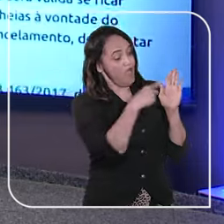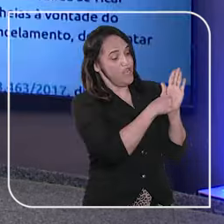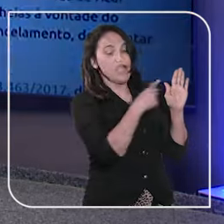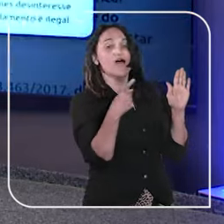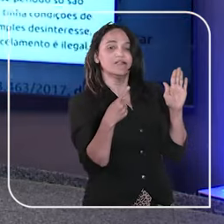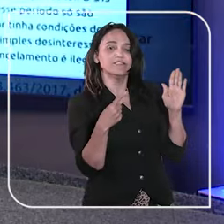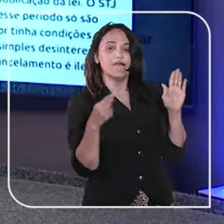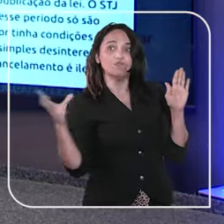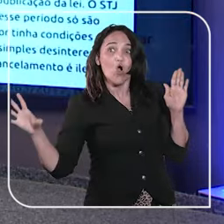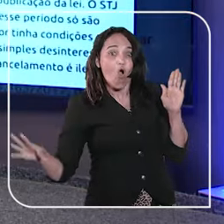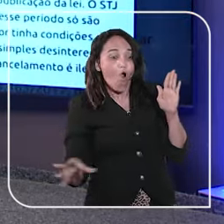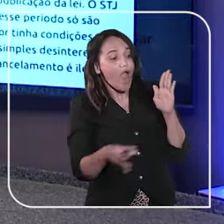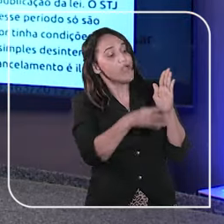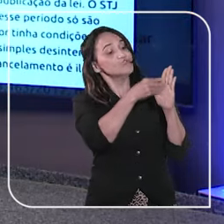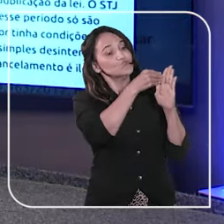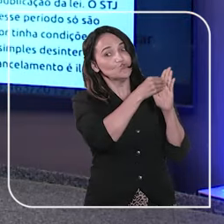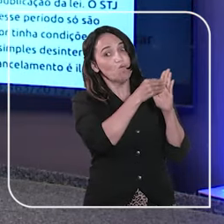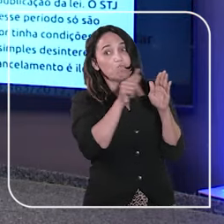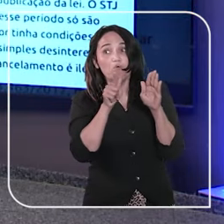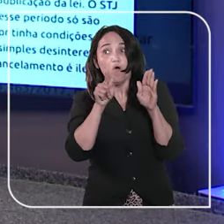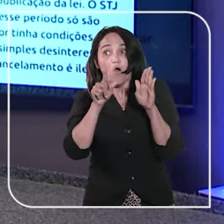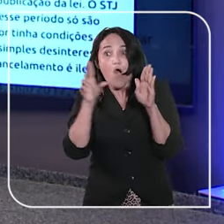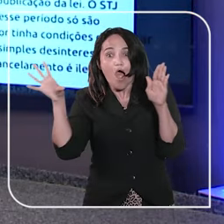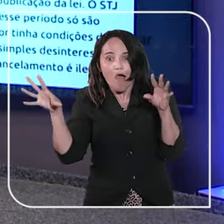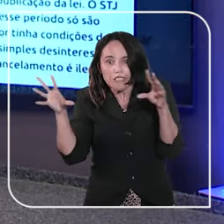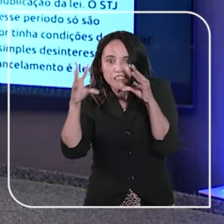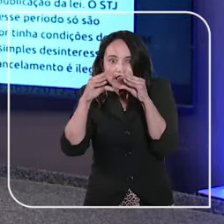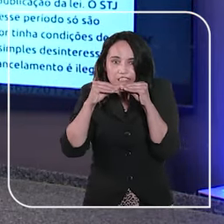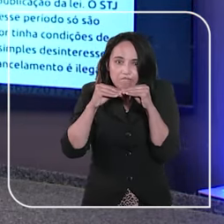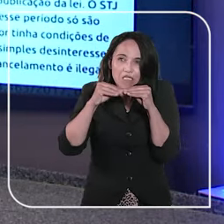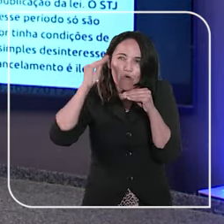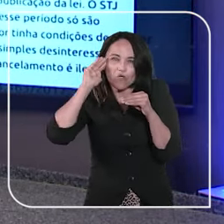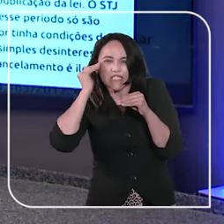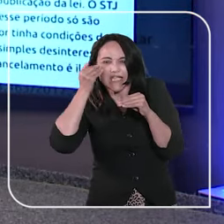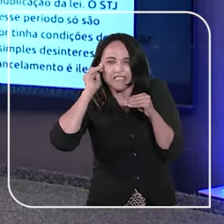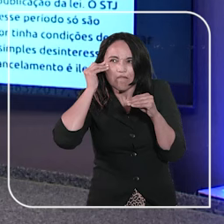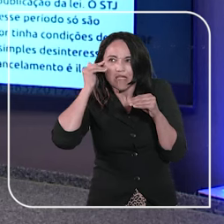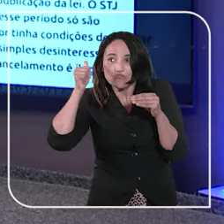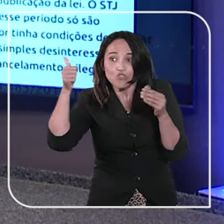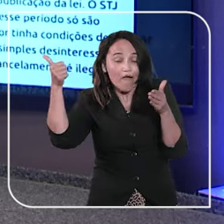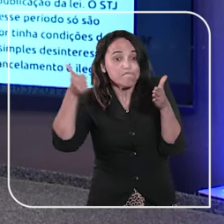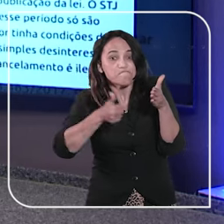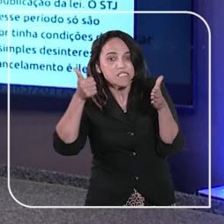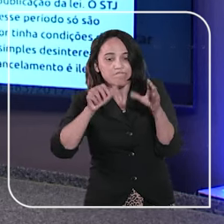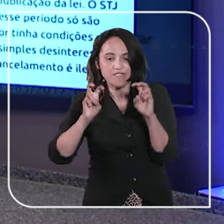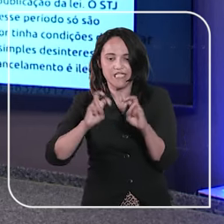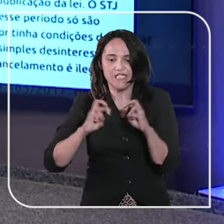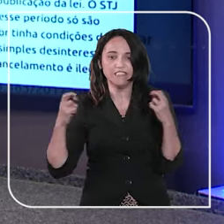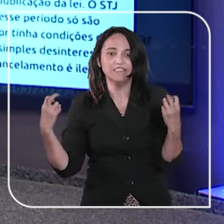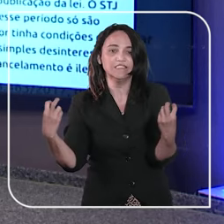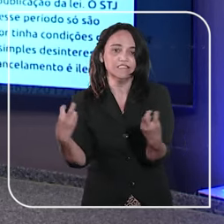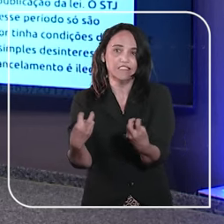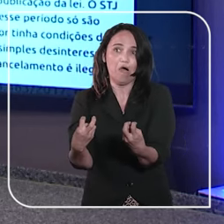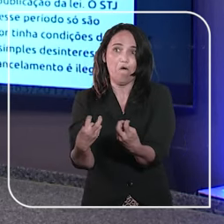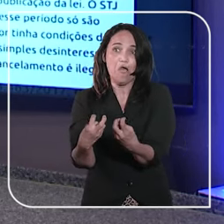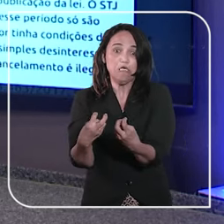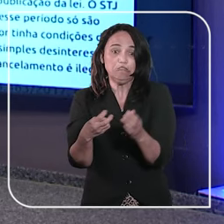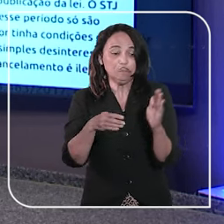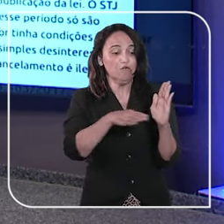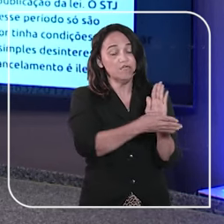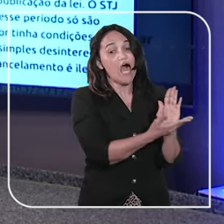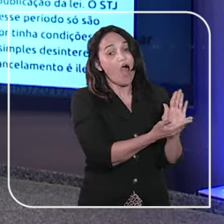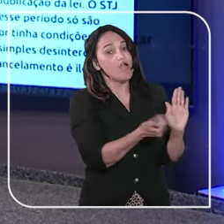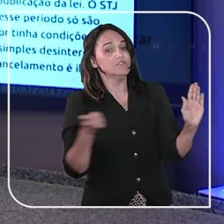ícone, temos um resumo simplificado da matéria que traz um entendimento da primeira sessão sobre o cancelamento de